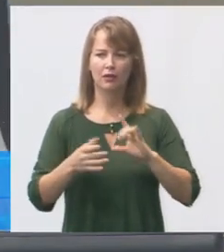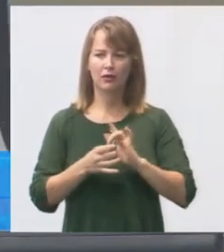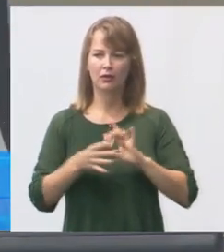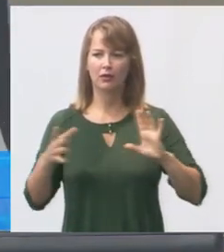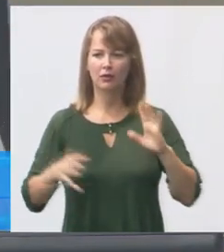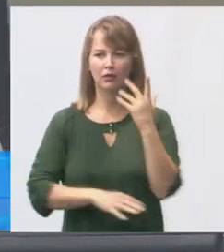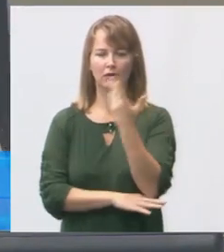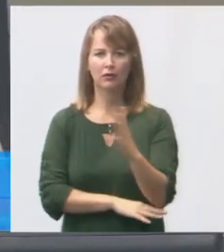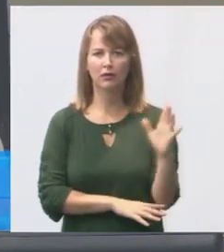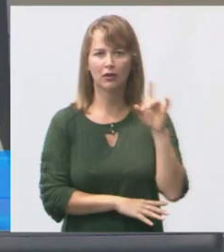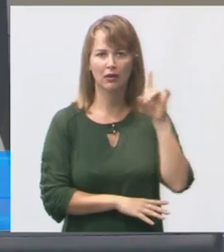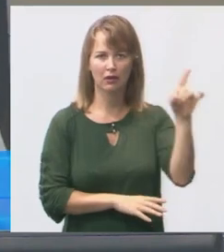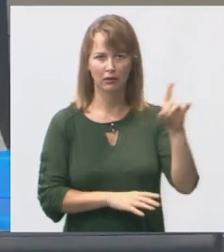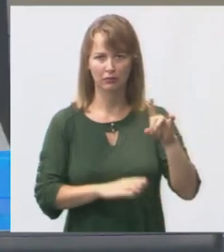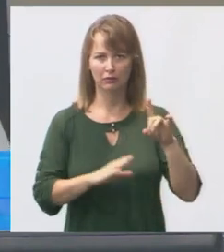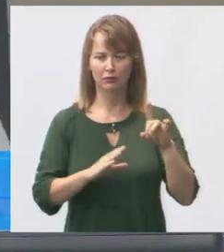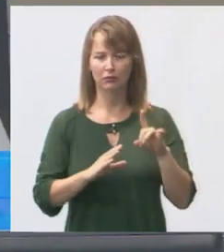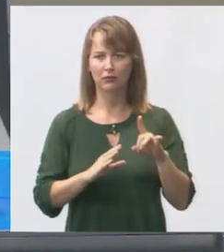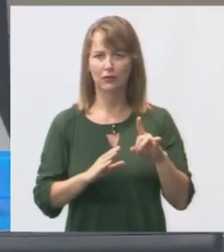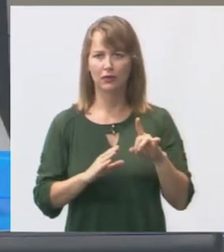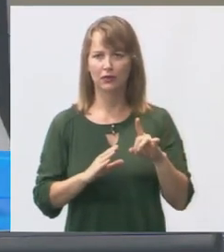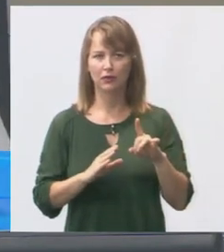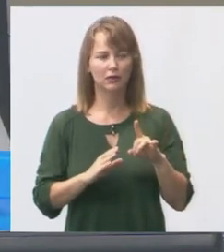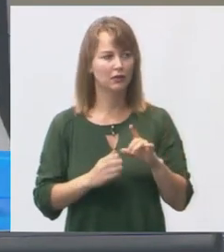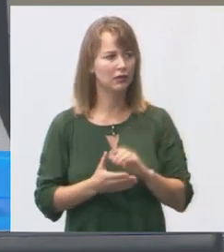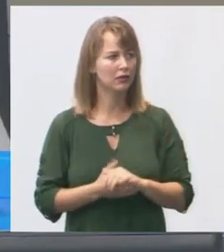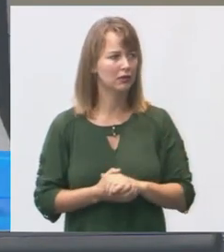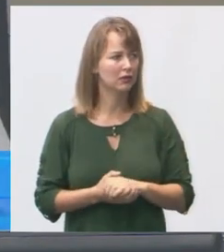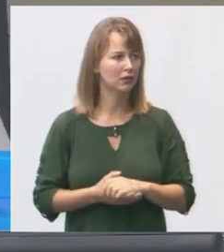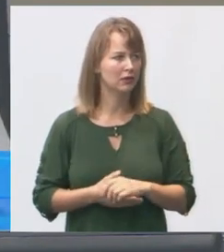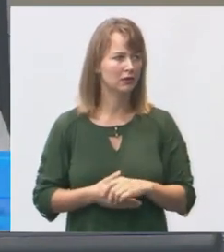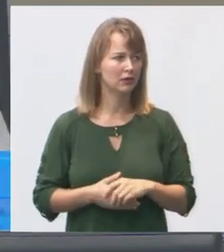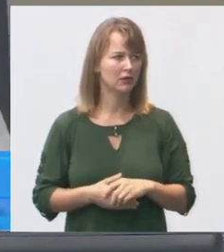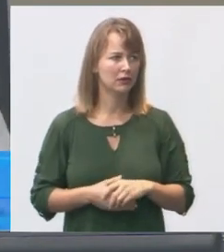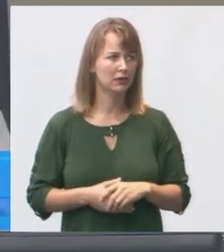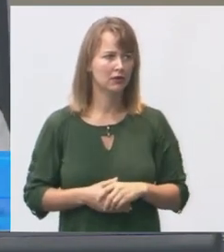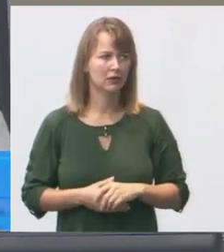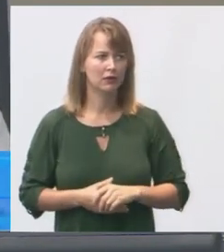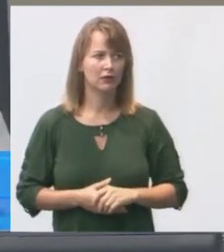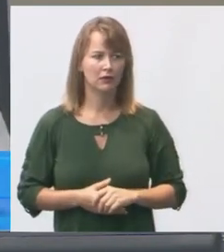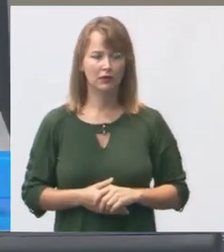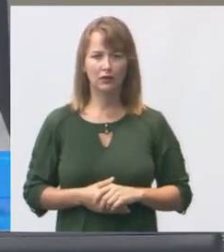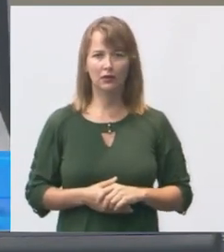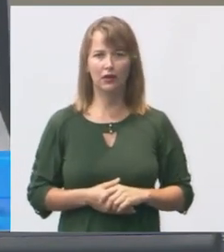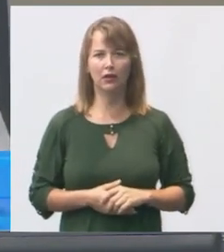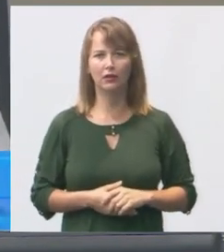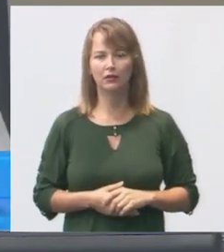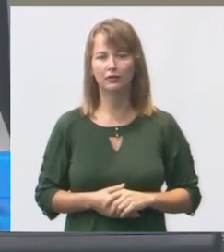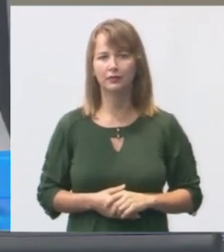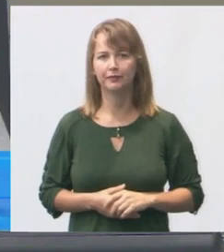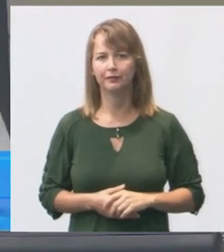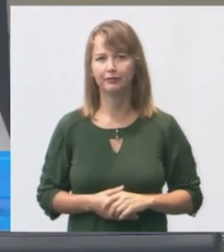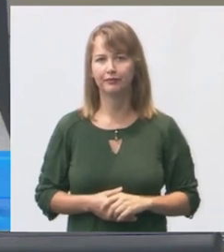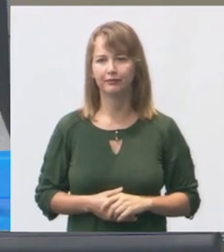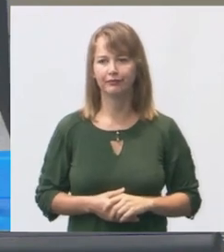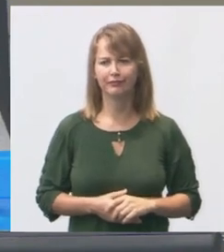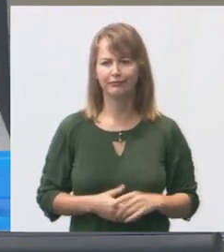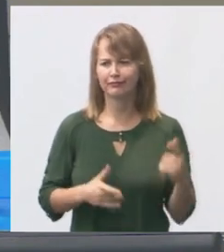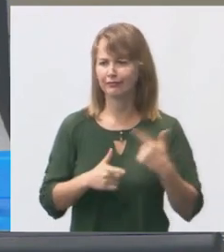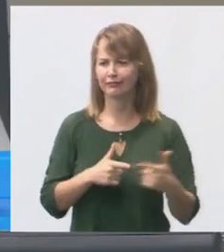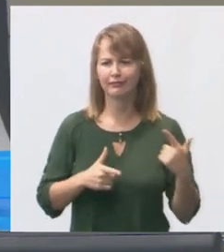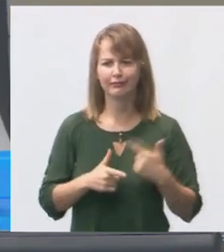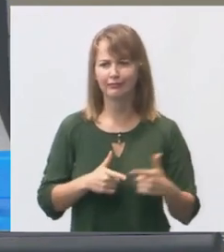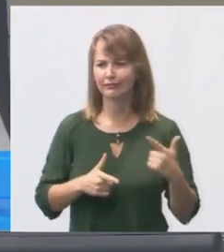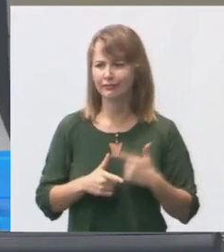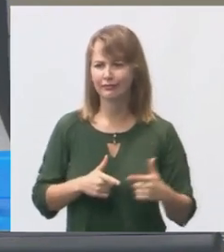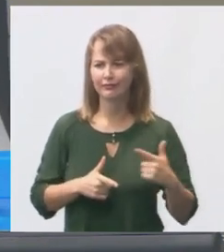Alcarlina. Então, de repente, puder... É, porque é uma coisa, uma situação até surreal, né? A